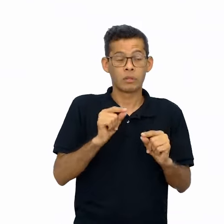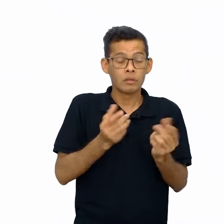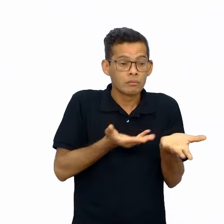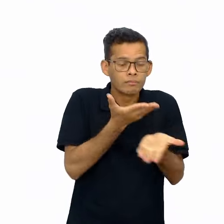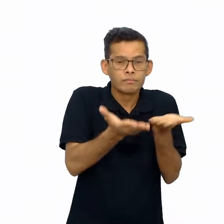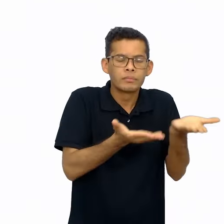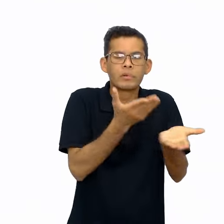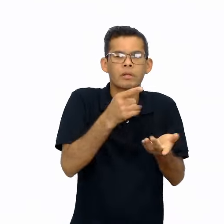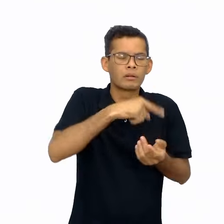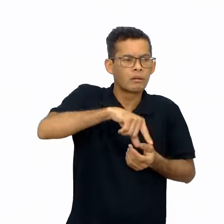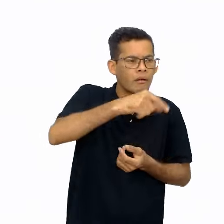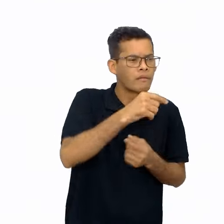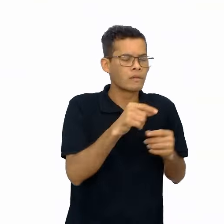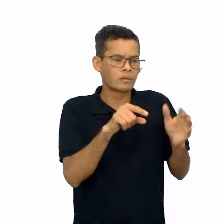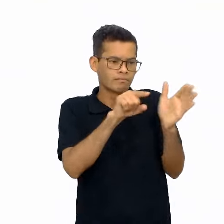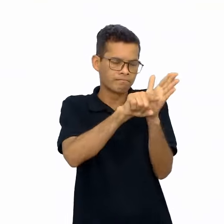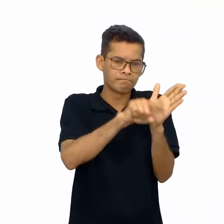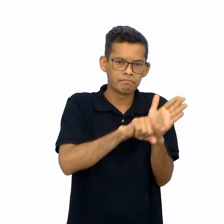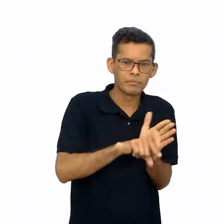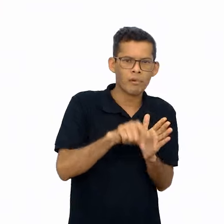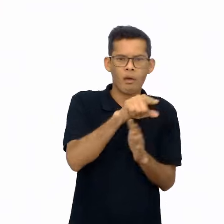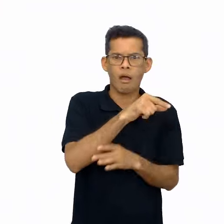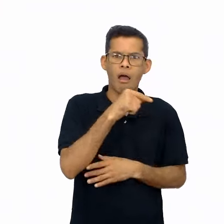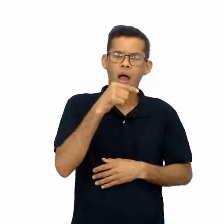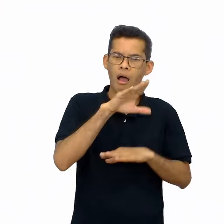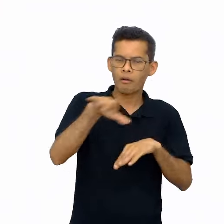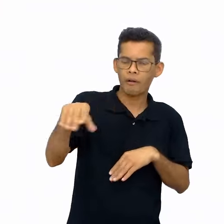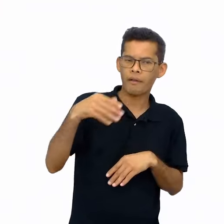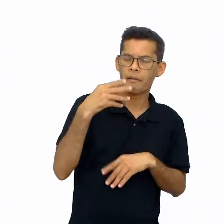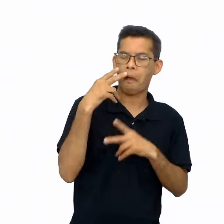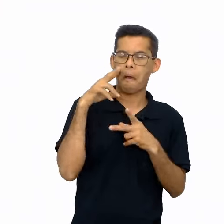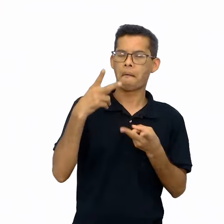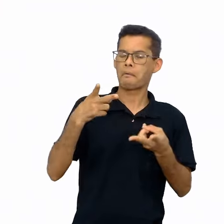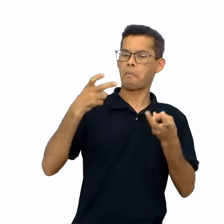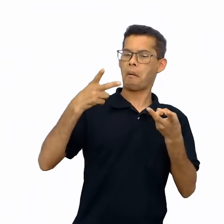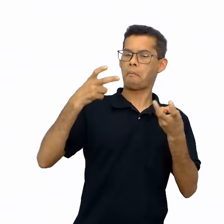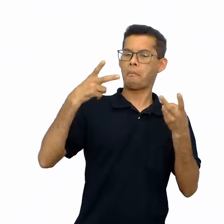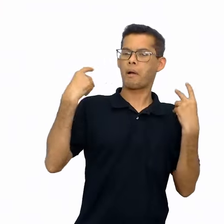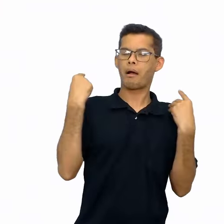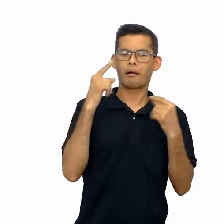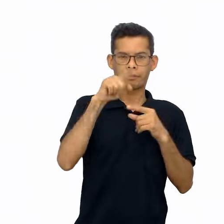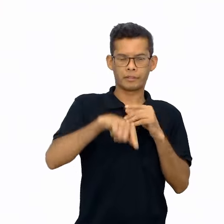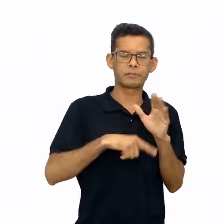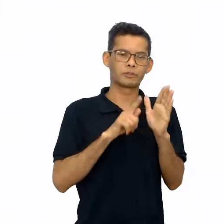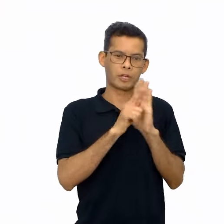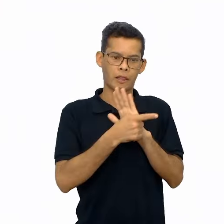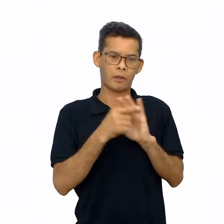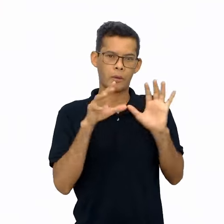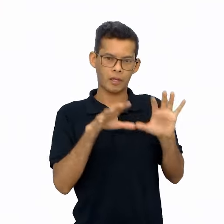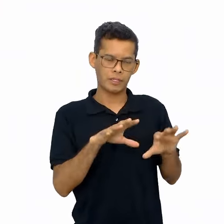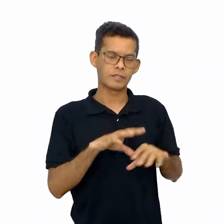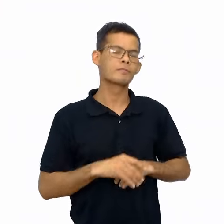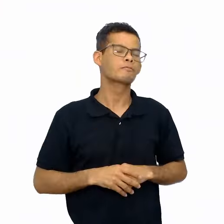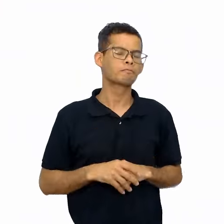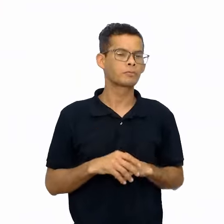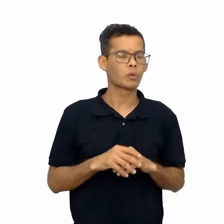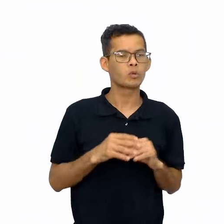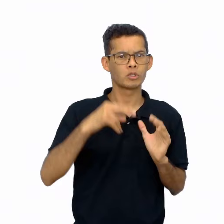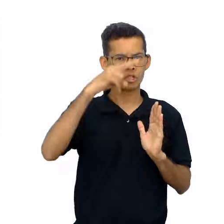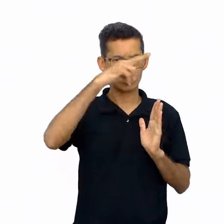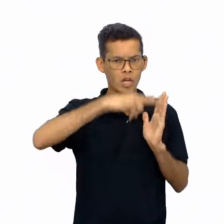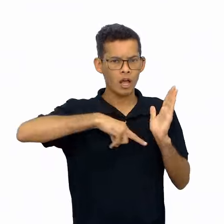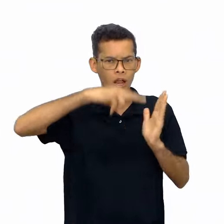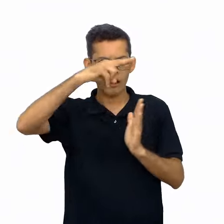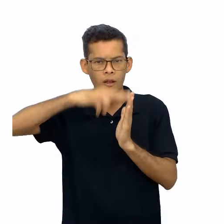perguntas a fim de que os estudantes consigam perceber o que caracteriza o gênero. Partindo da leitura de duas